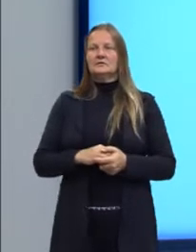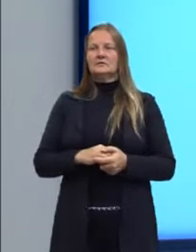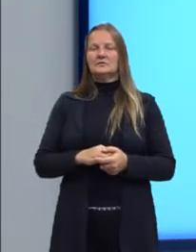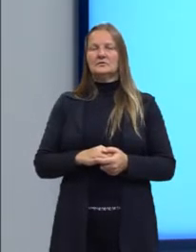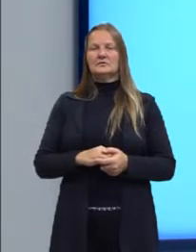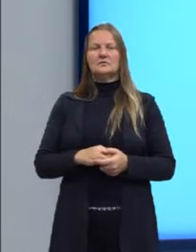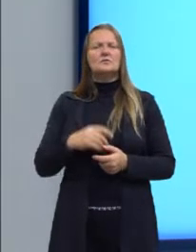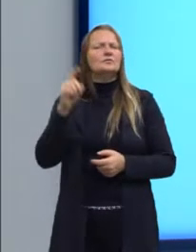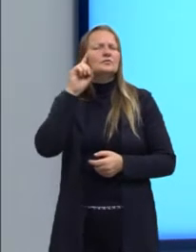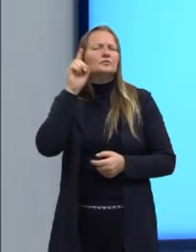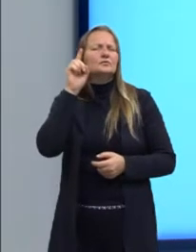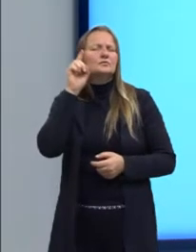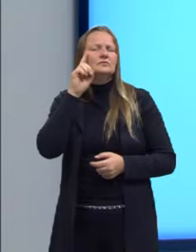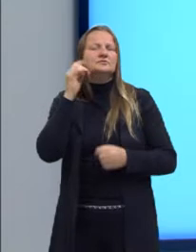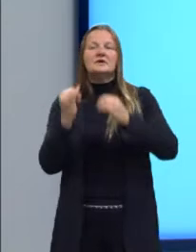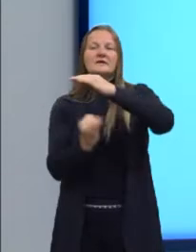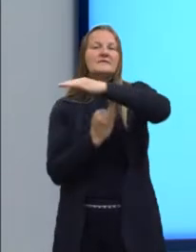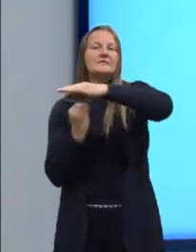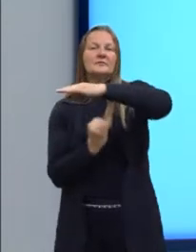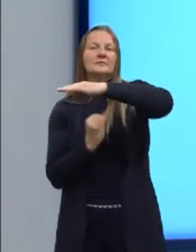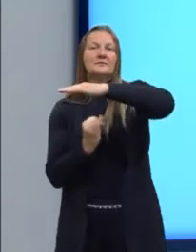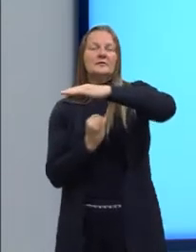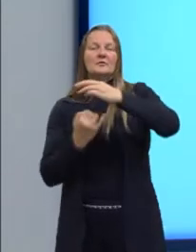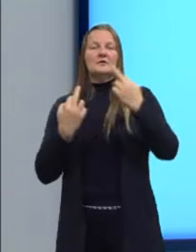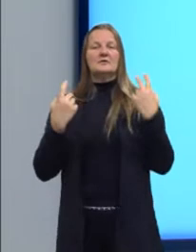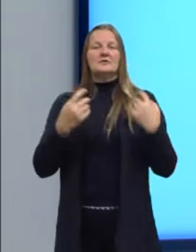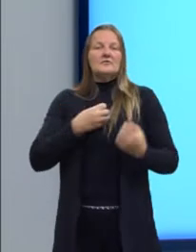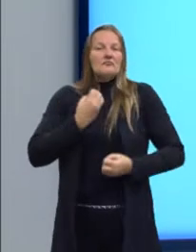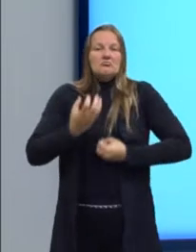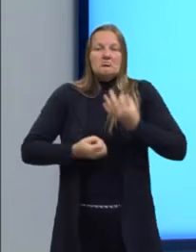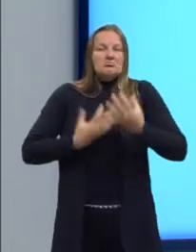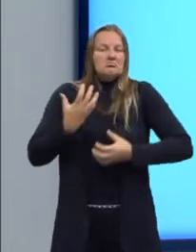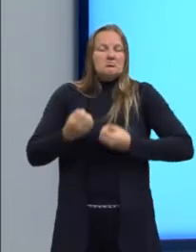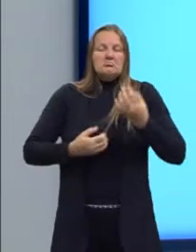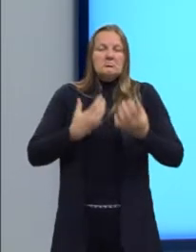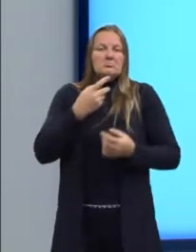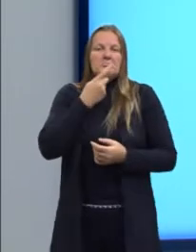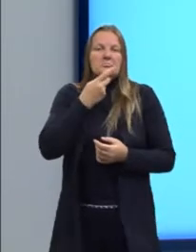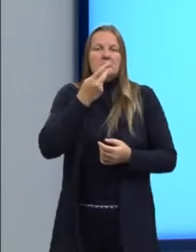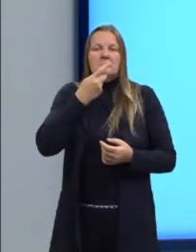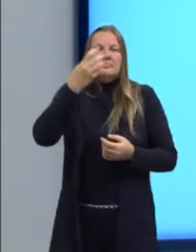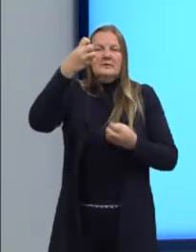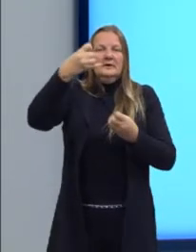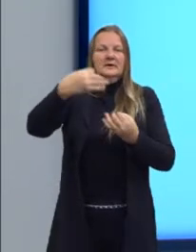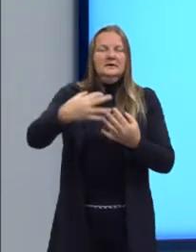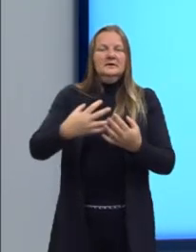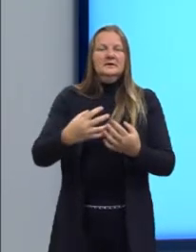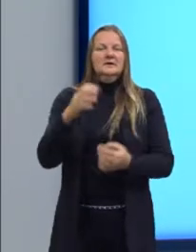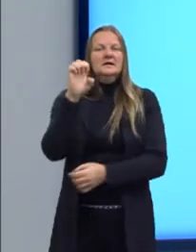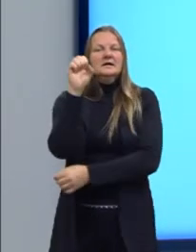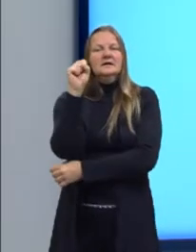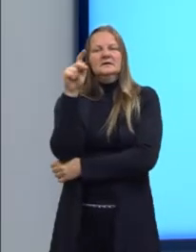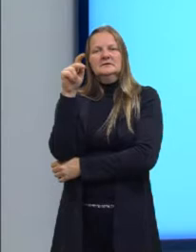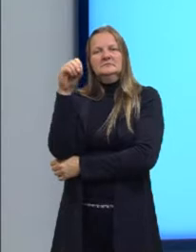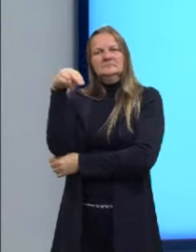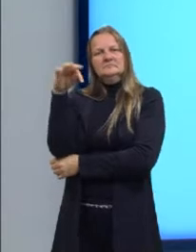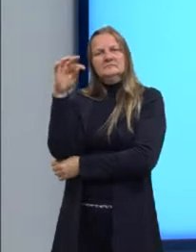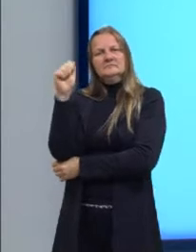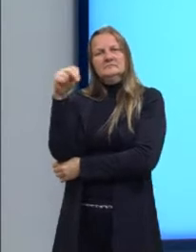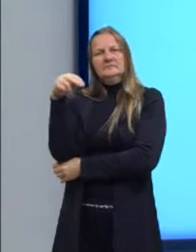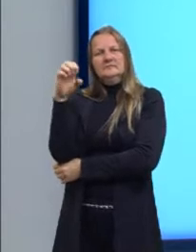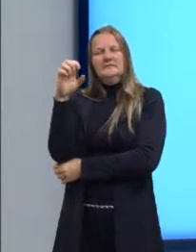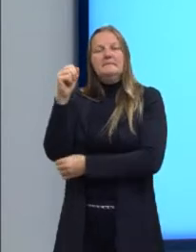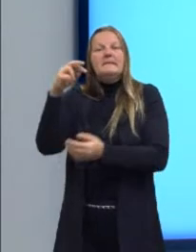coloquialidade, essa informalidade da língua, ao espontâneo. A fala está ligada ao espontâneo. E no